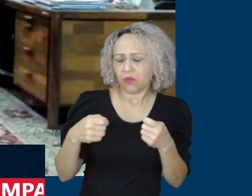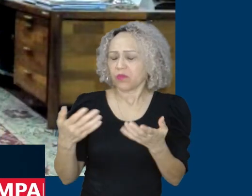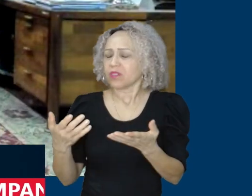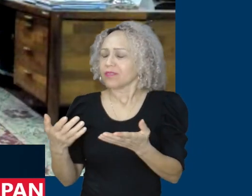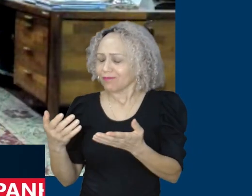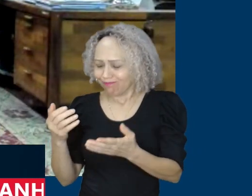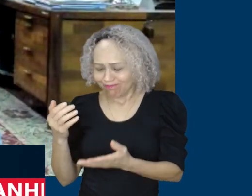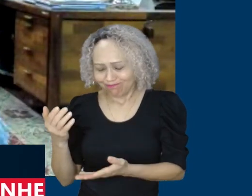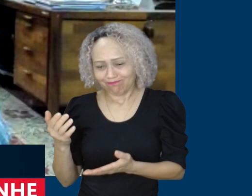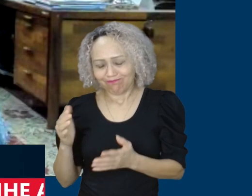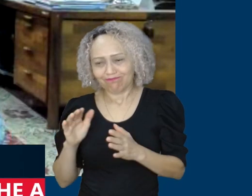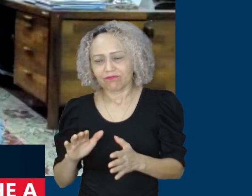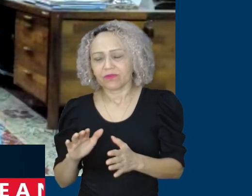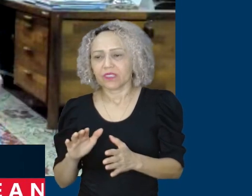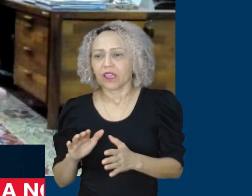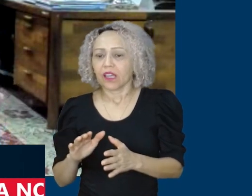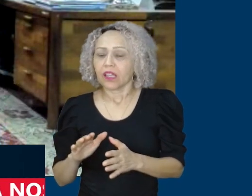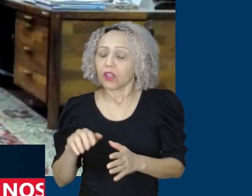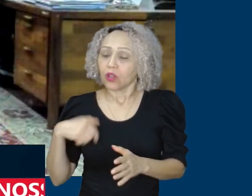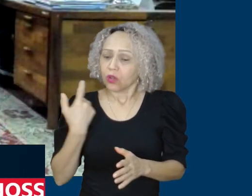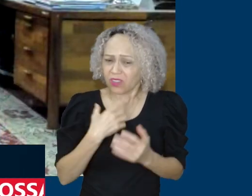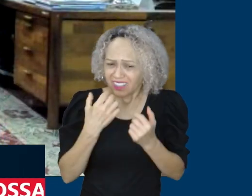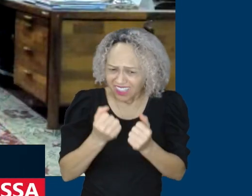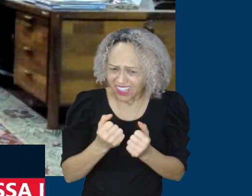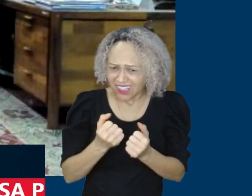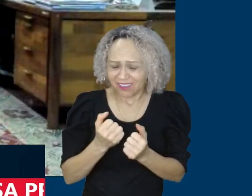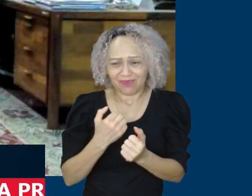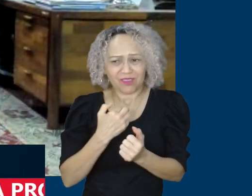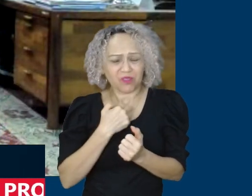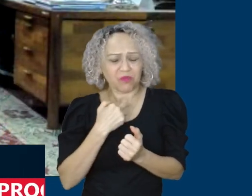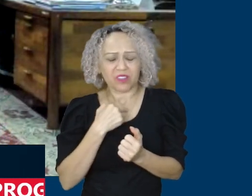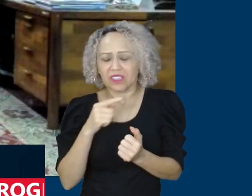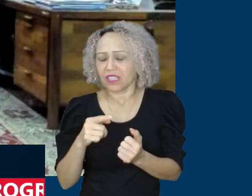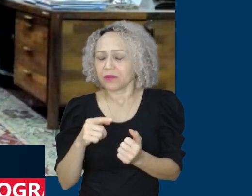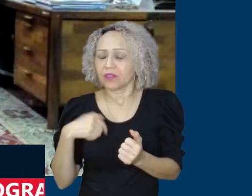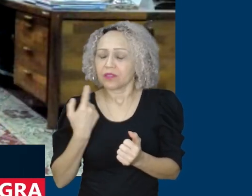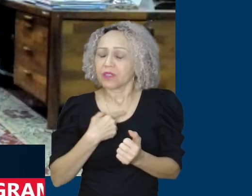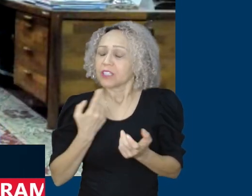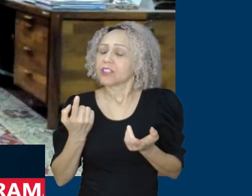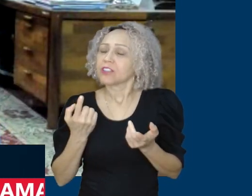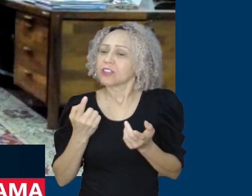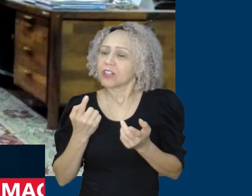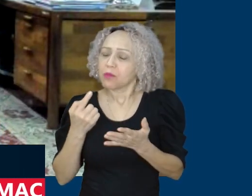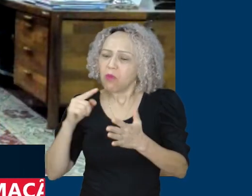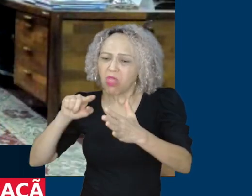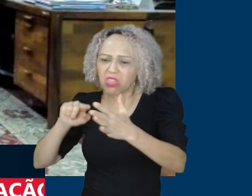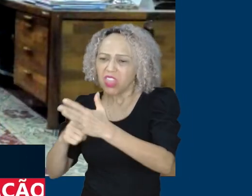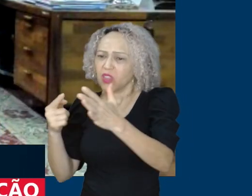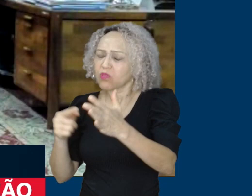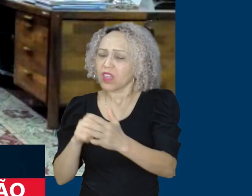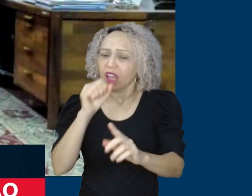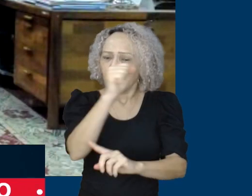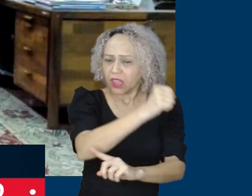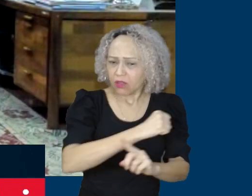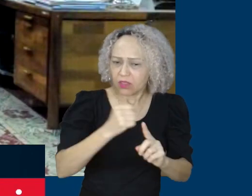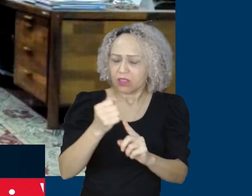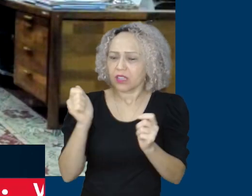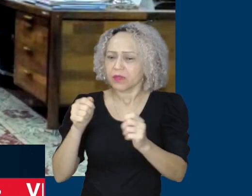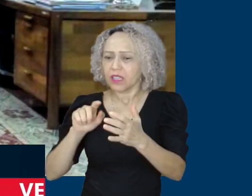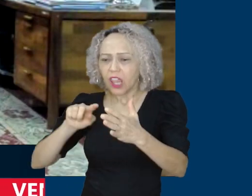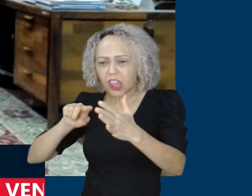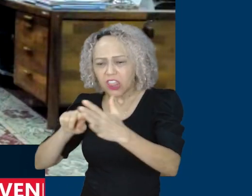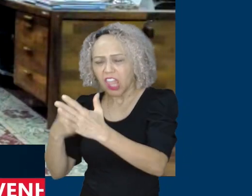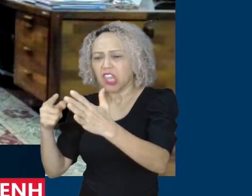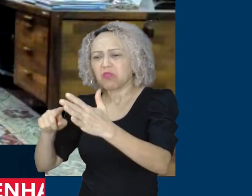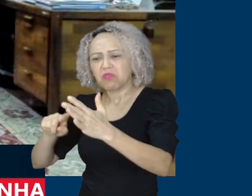denunciar e precisa se indignar com qualquer exploração de mão de obra infantil, com qualquer exploração de mão que leva a trabalhar